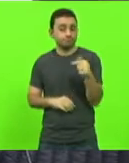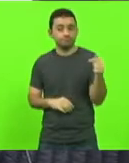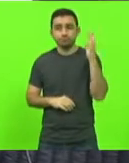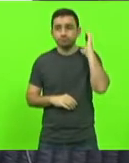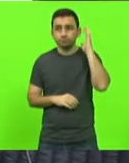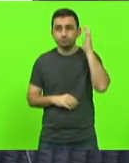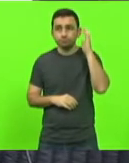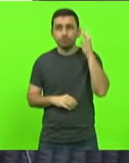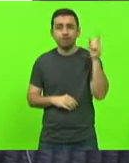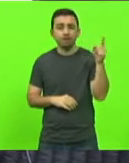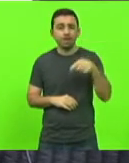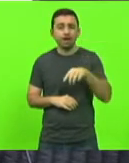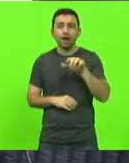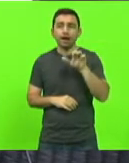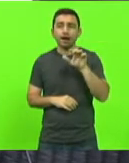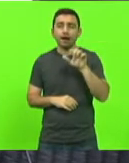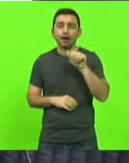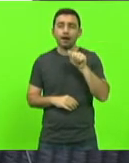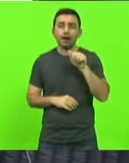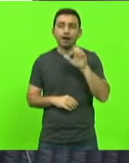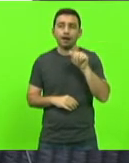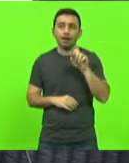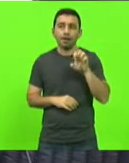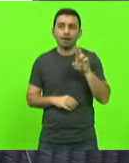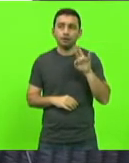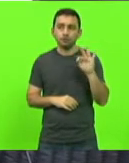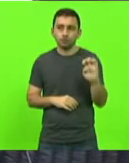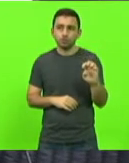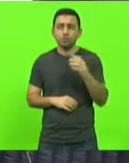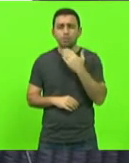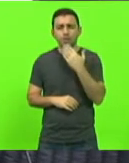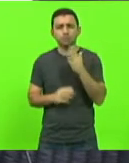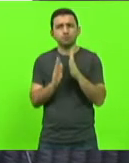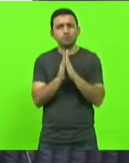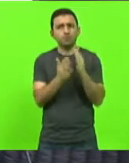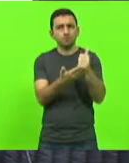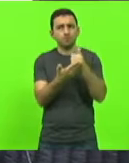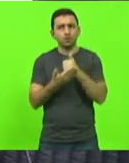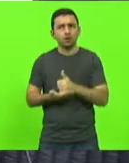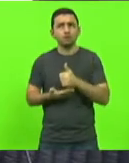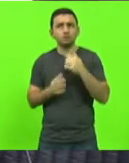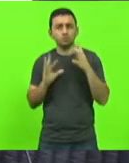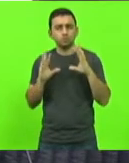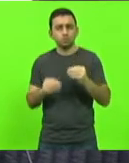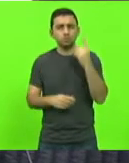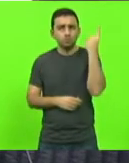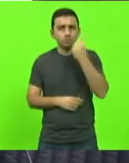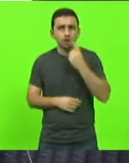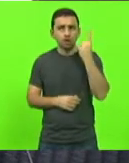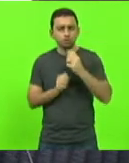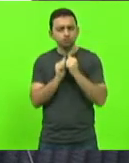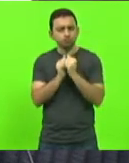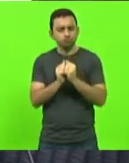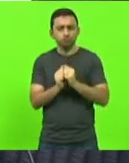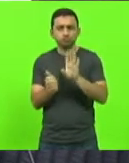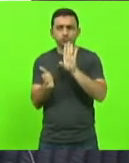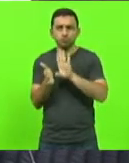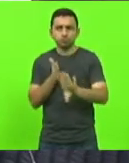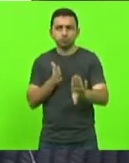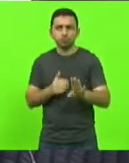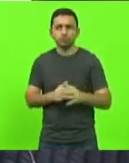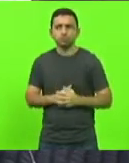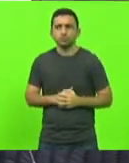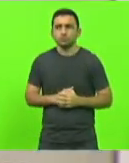veio da ACAERTE, esse projeto, e eu pediria, Venha, para os deputados que pudéssemos juntos rejeitar esse veto. Obrigado, senhor